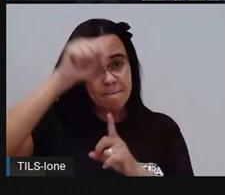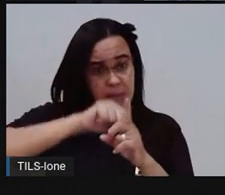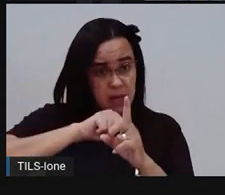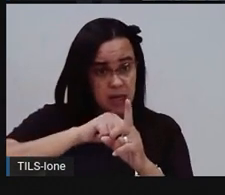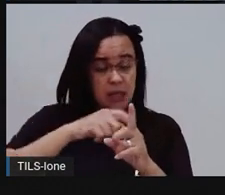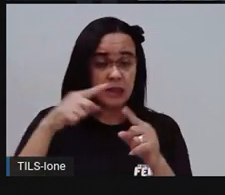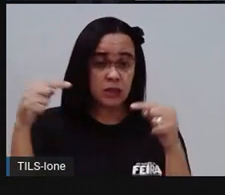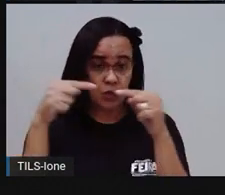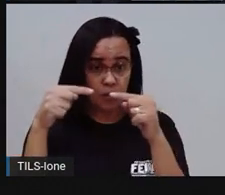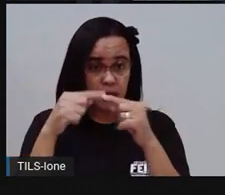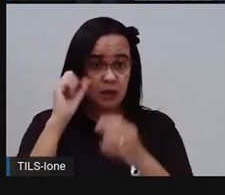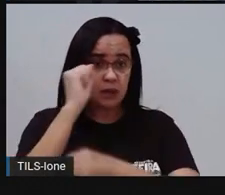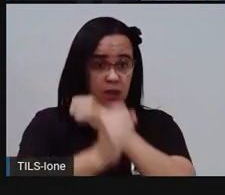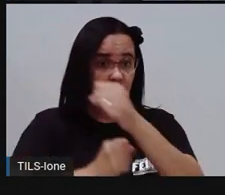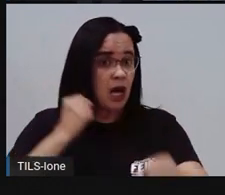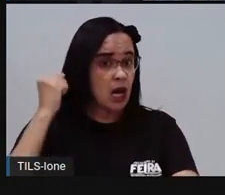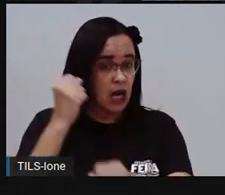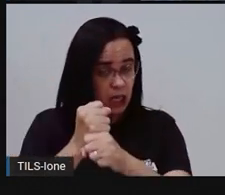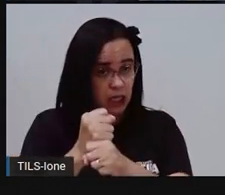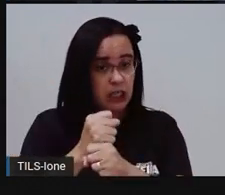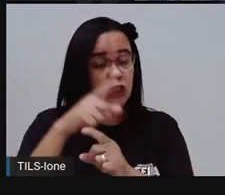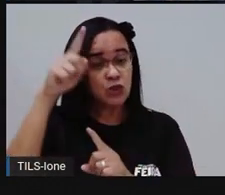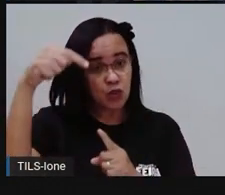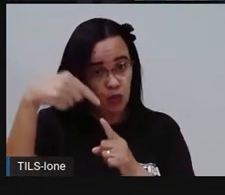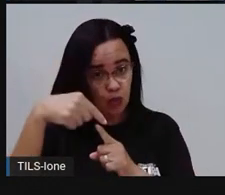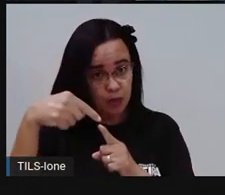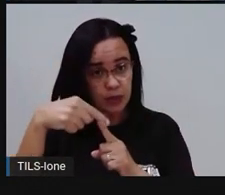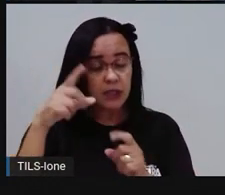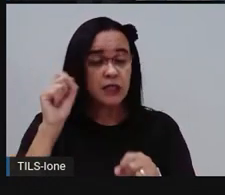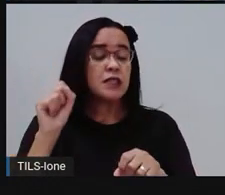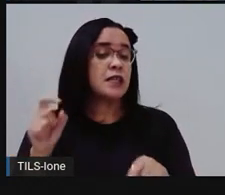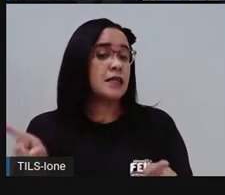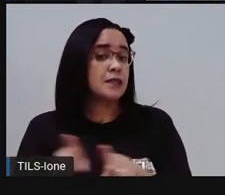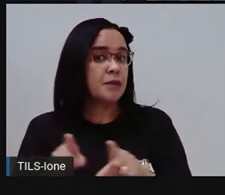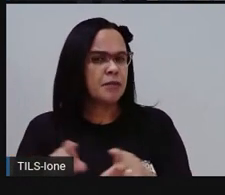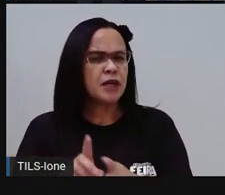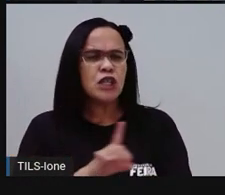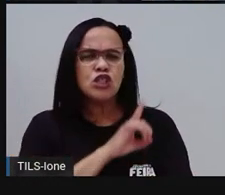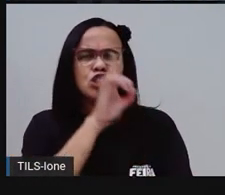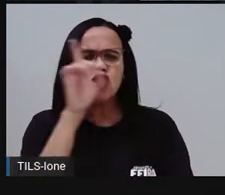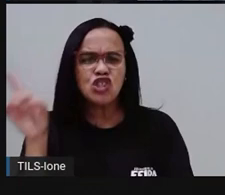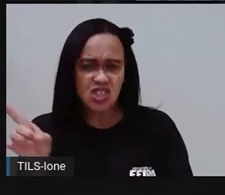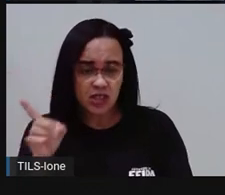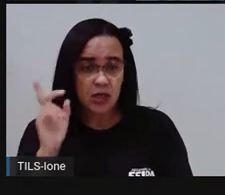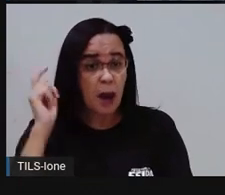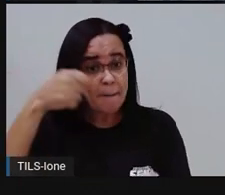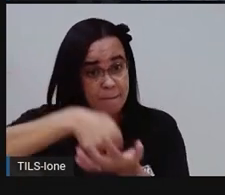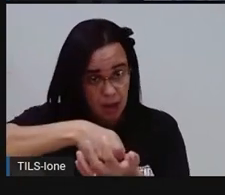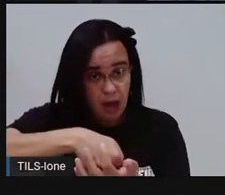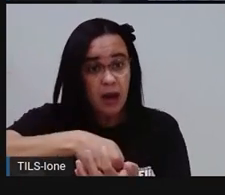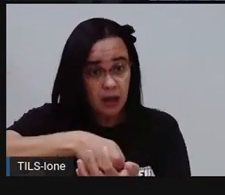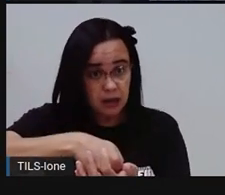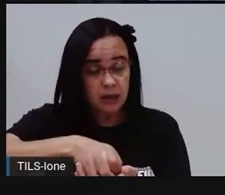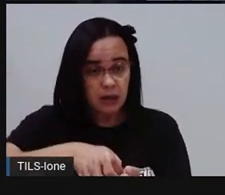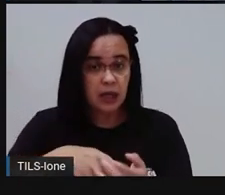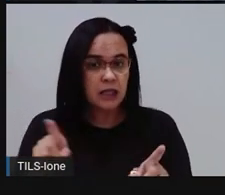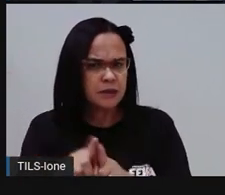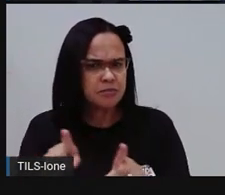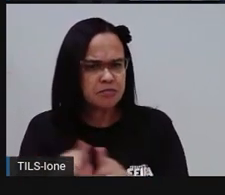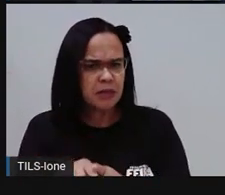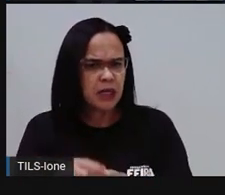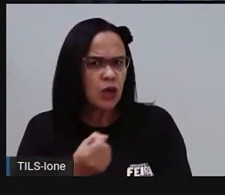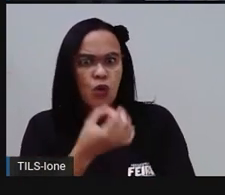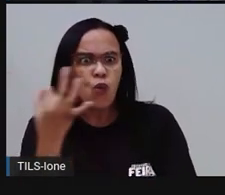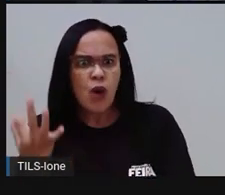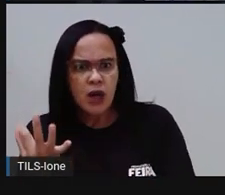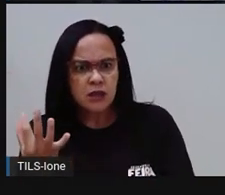ano referente àquela cobrança, o vencimento daquela cobrança e o valor, né, que aquela família